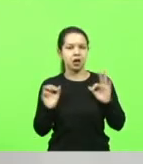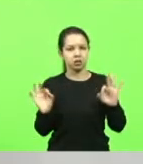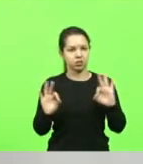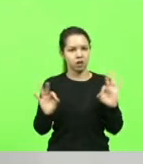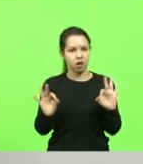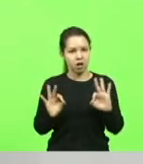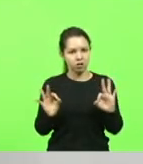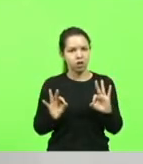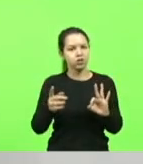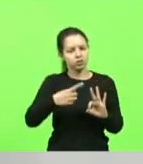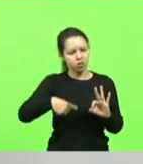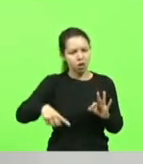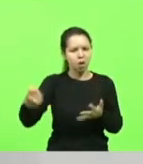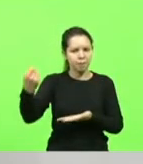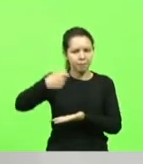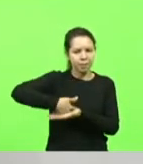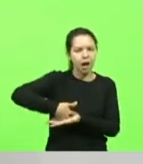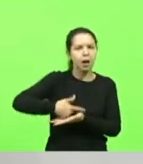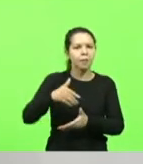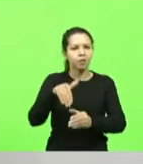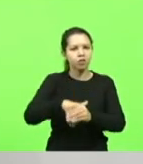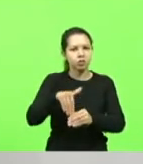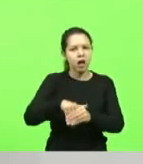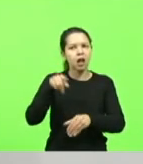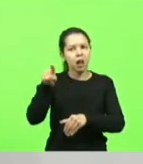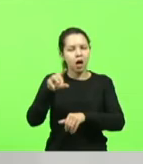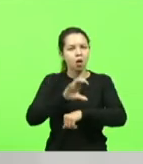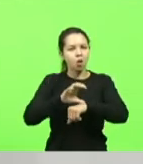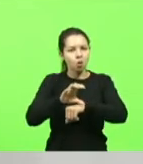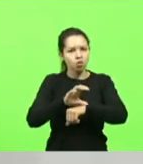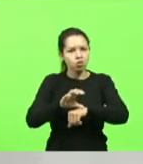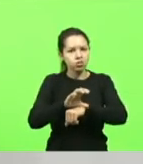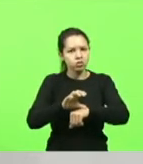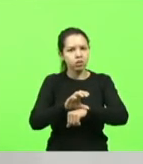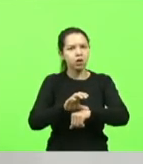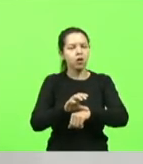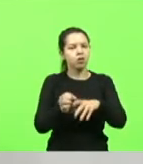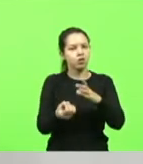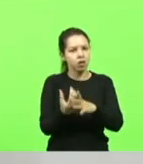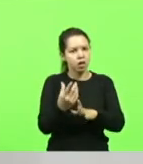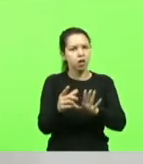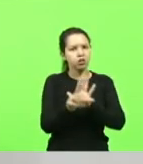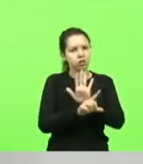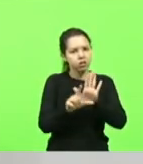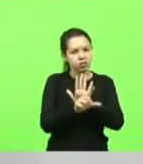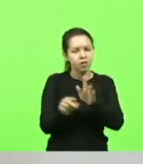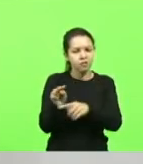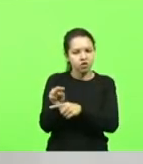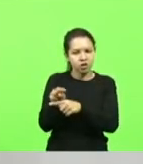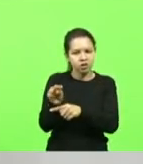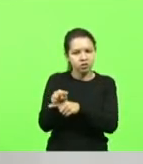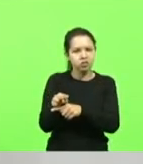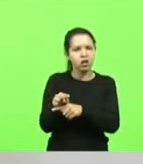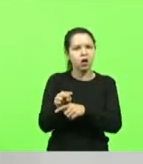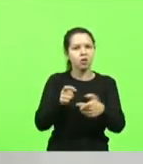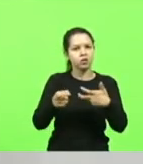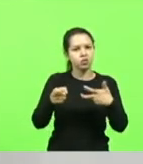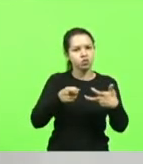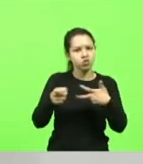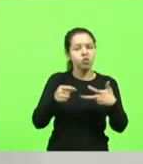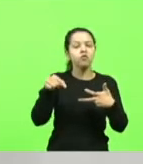Para isso nós somos pagos, simplesmente para votar, está lá na Constituição, legislar e fiscalizar o Executivo. Quando você está aqui dentro, você está fazendo o quê?